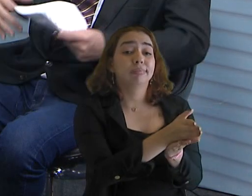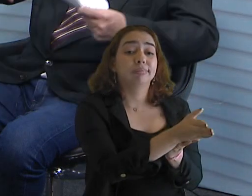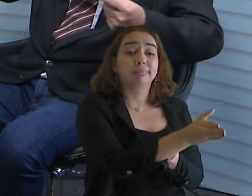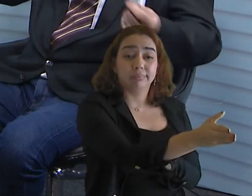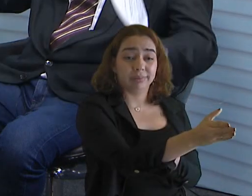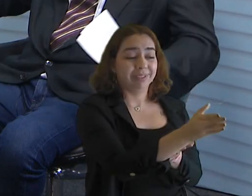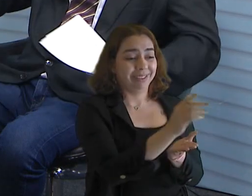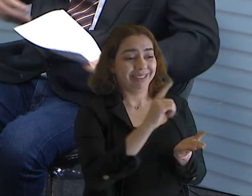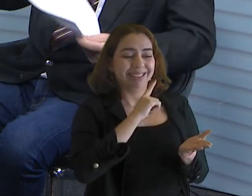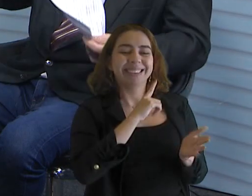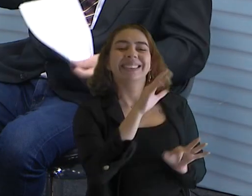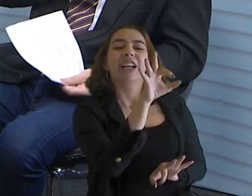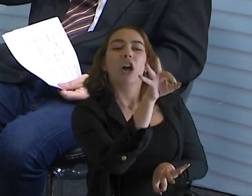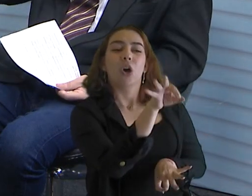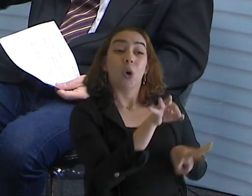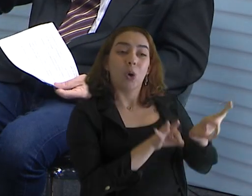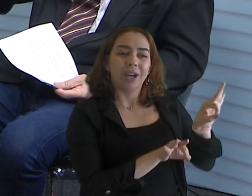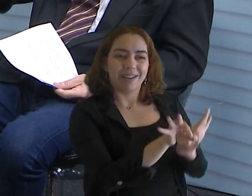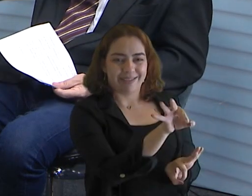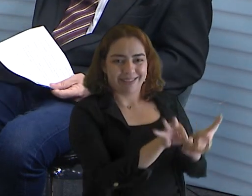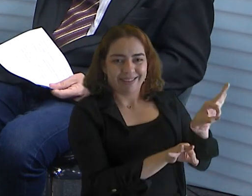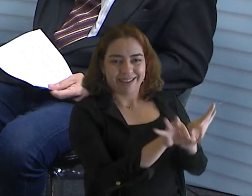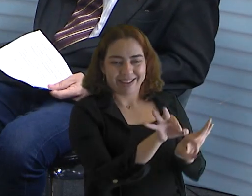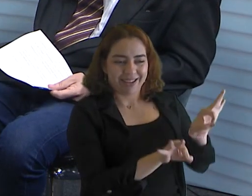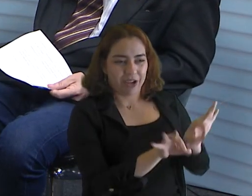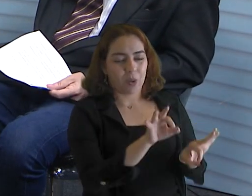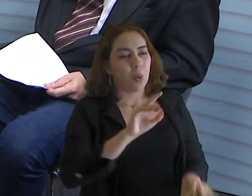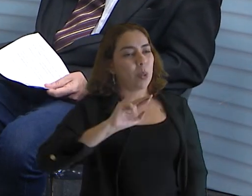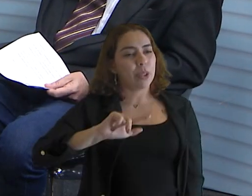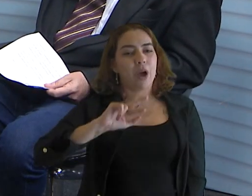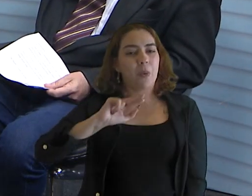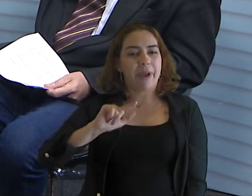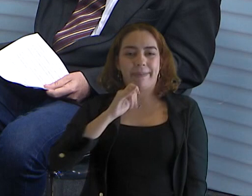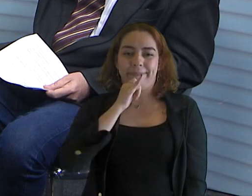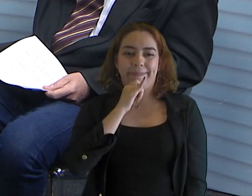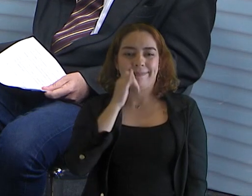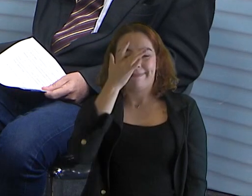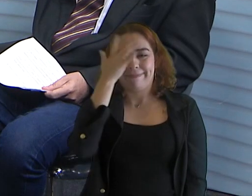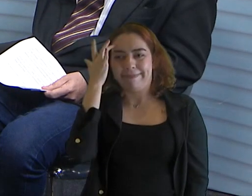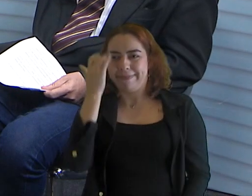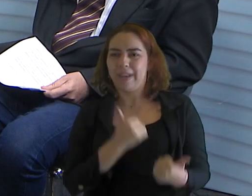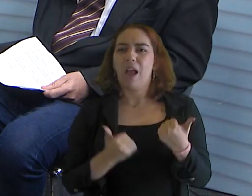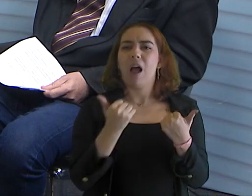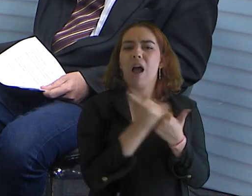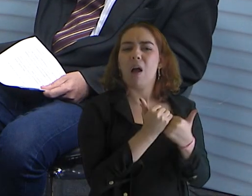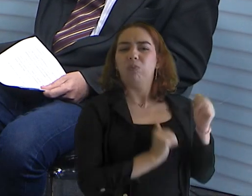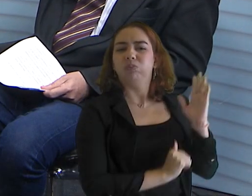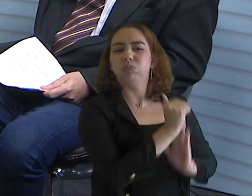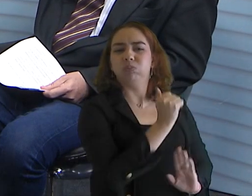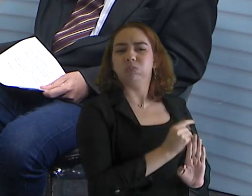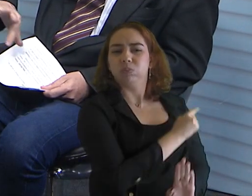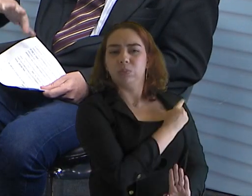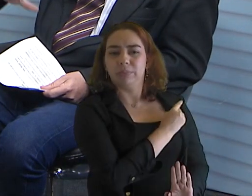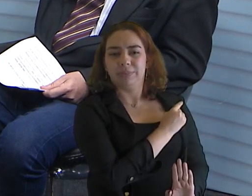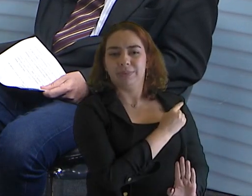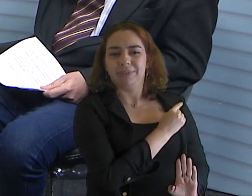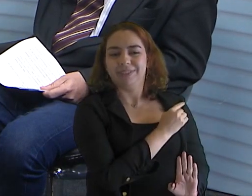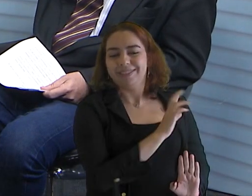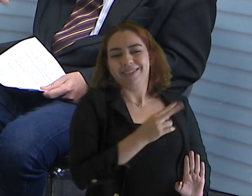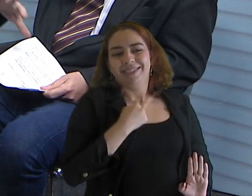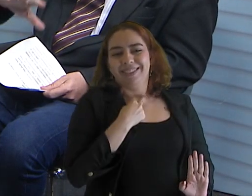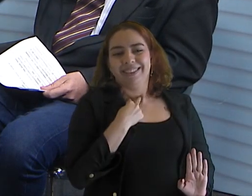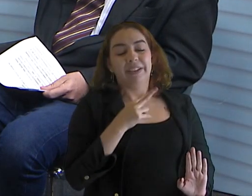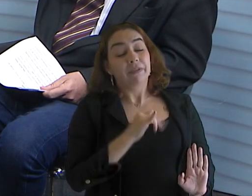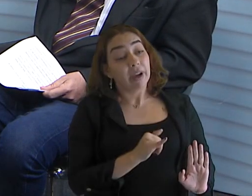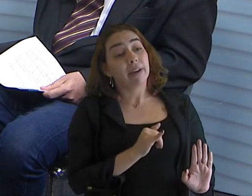aqui, já é organizado. Ninguém inventa roda. O senhor disse uma frase aí que eu achei sensacional. O importante é a instituição, é o funcionamento dela,